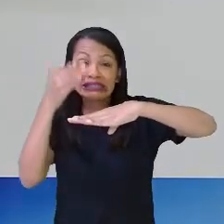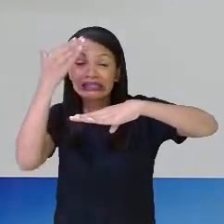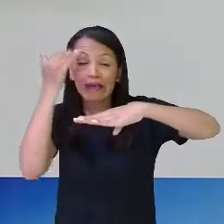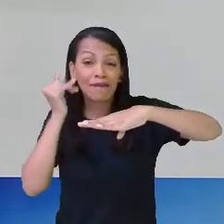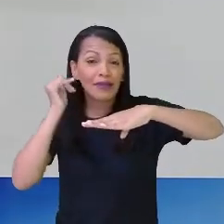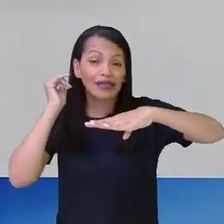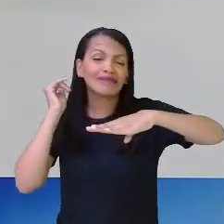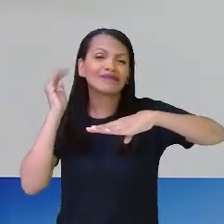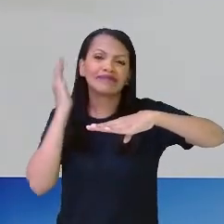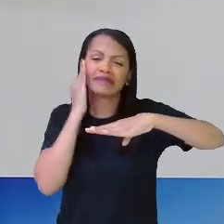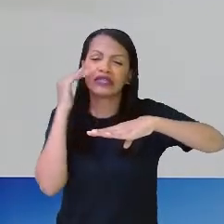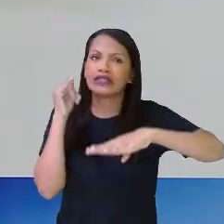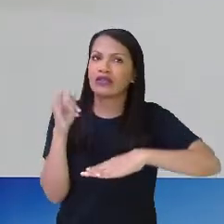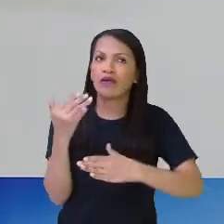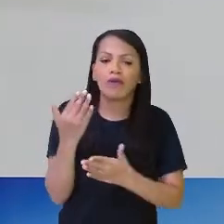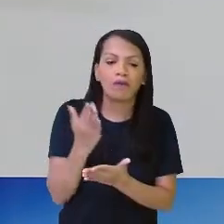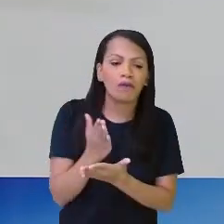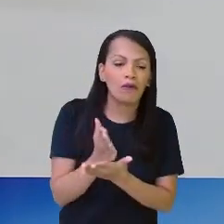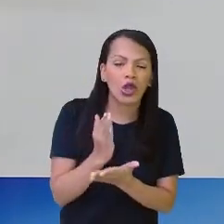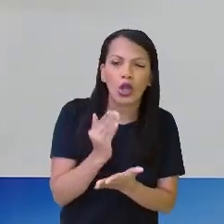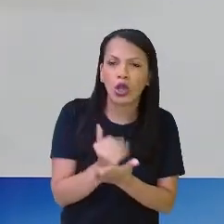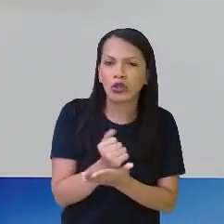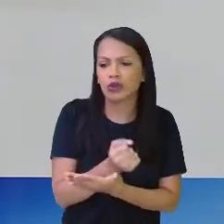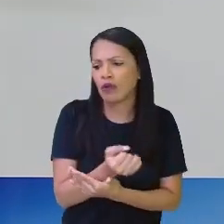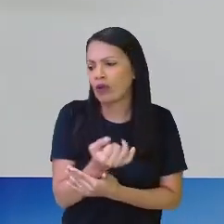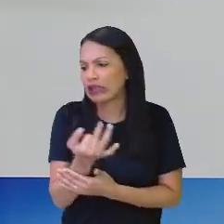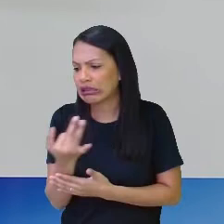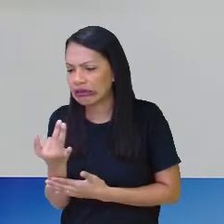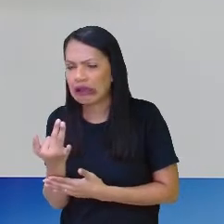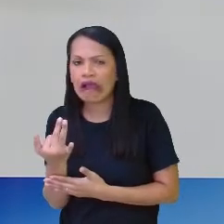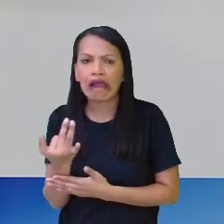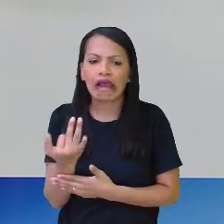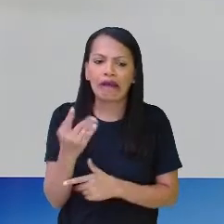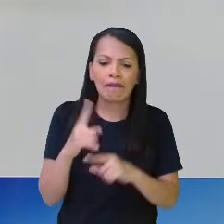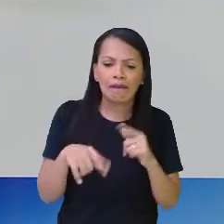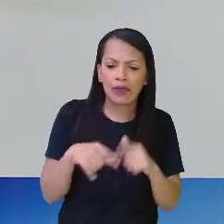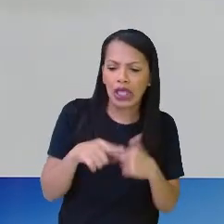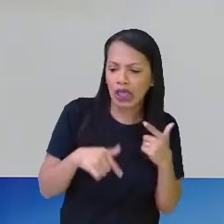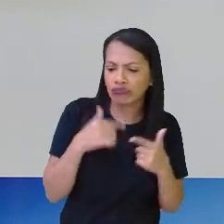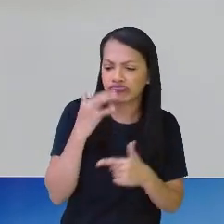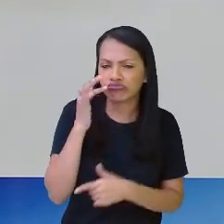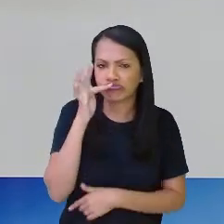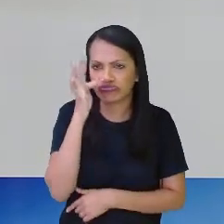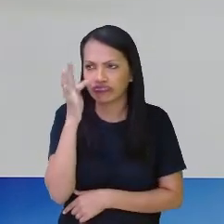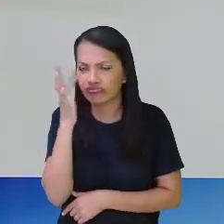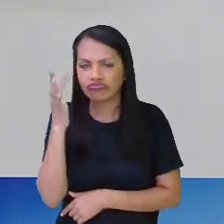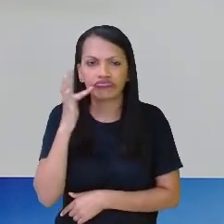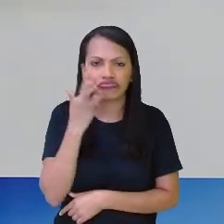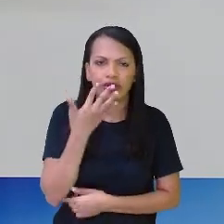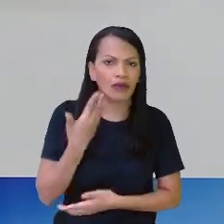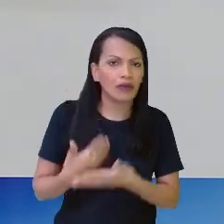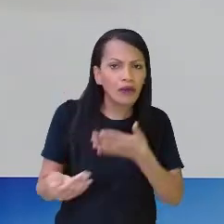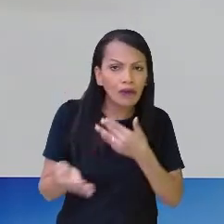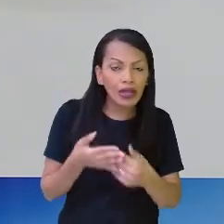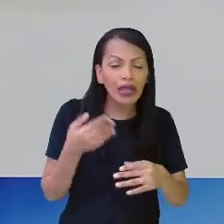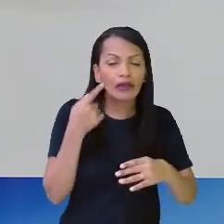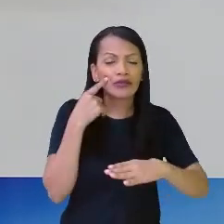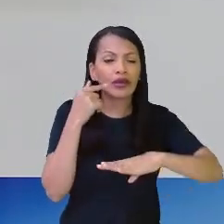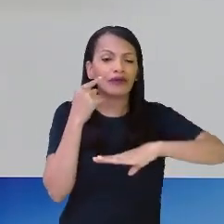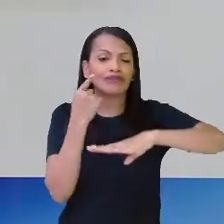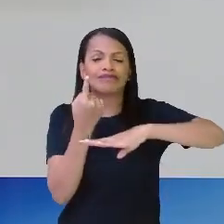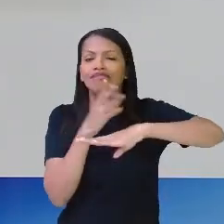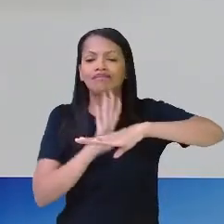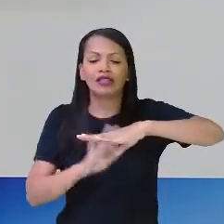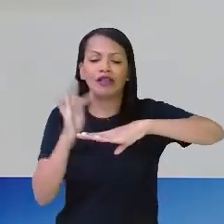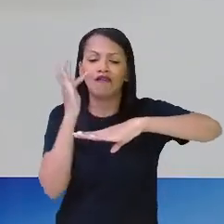seja ele um bolo, seja ele quantidades, como vocês estão vendo aqui hoje. Então, o meio, o